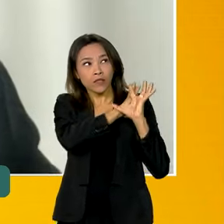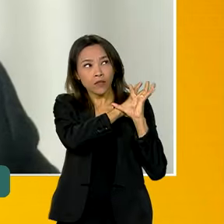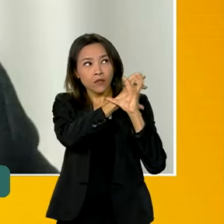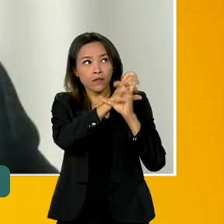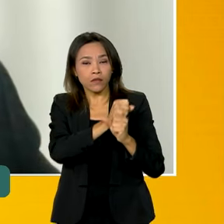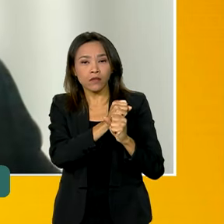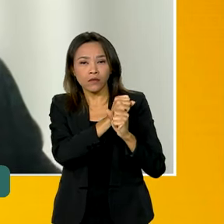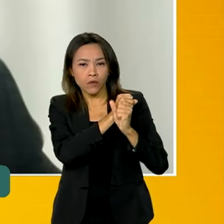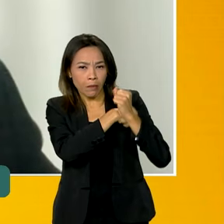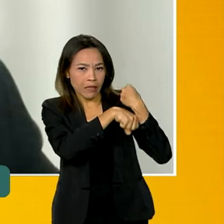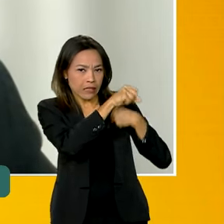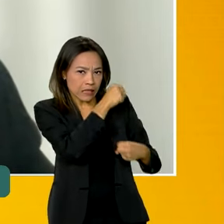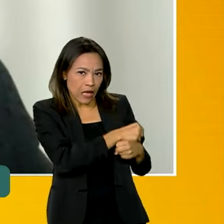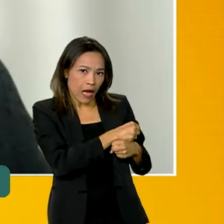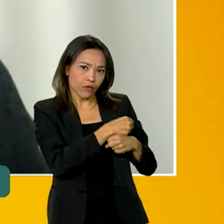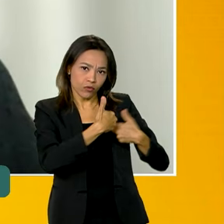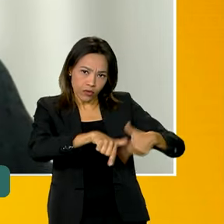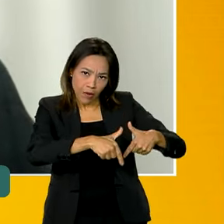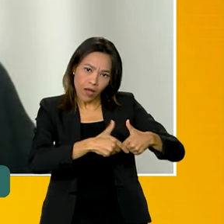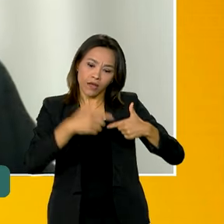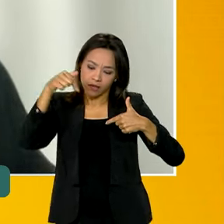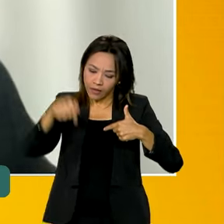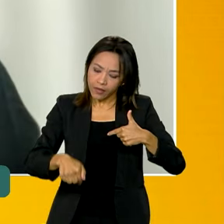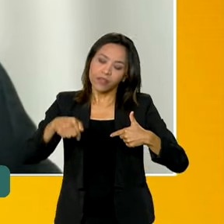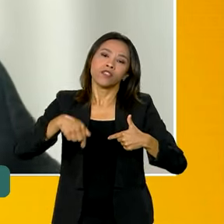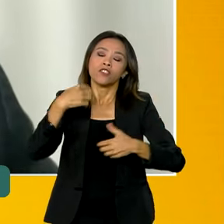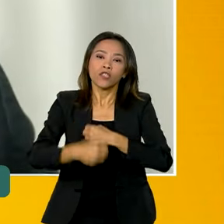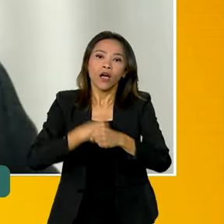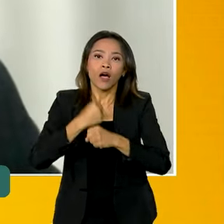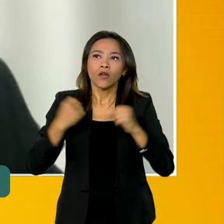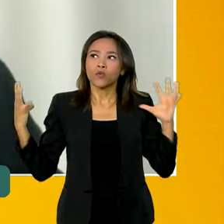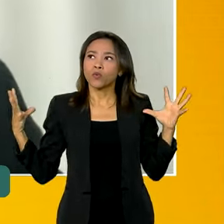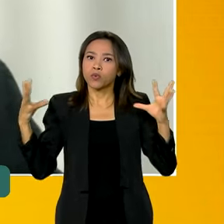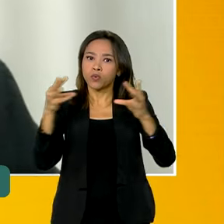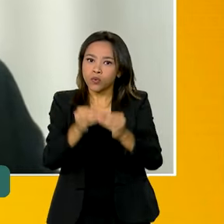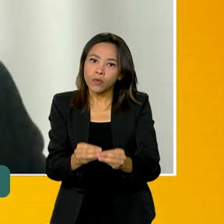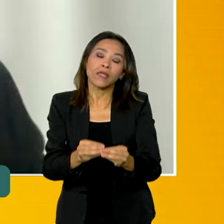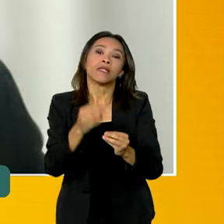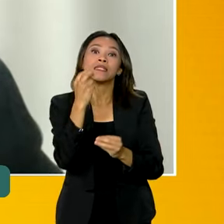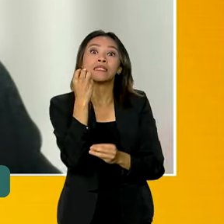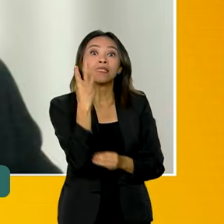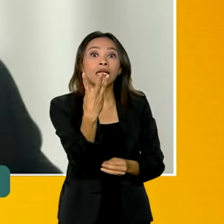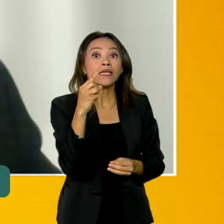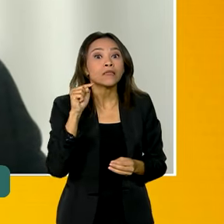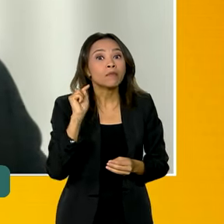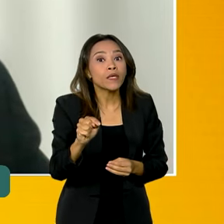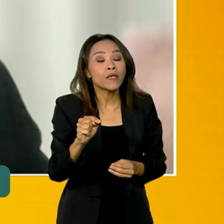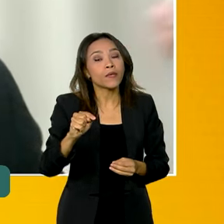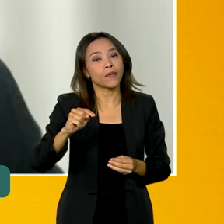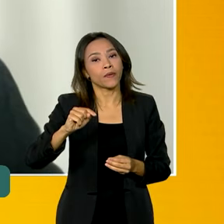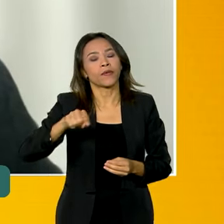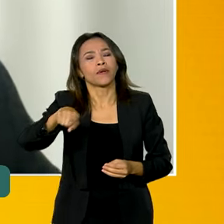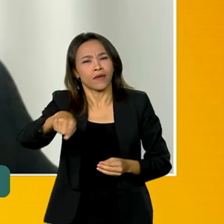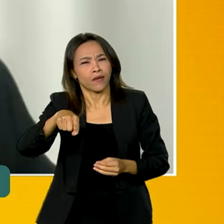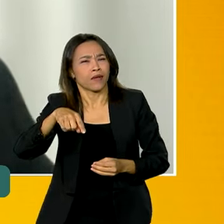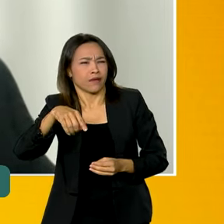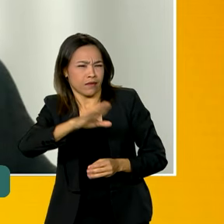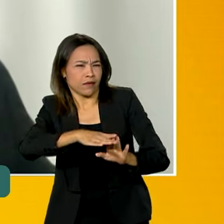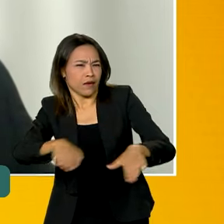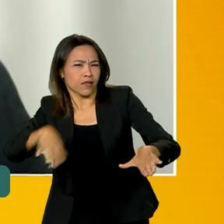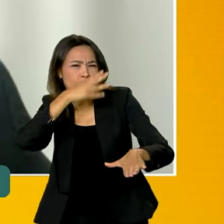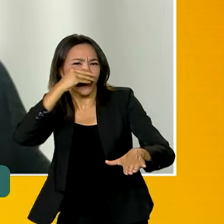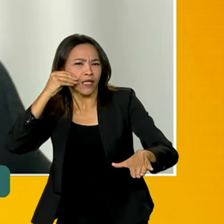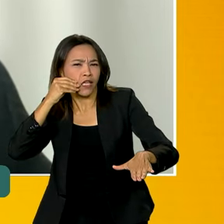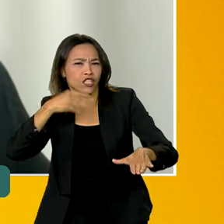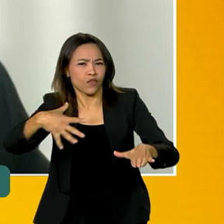passado com as ações desse ano, já chegamos a mais de 3 mil crianças e adolescentes retiradas, identificadas